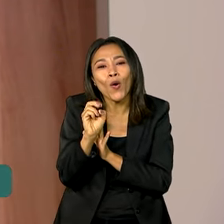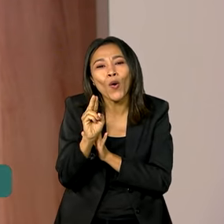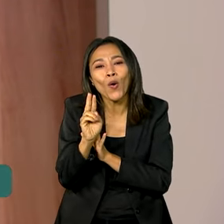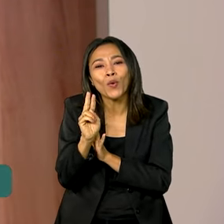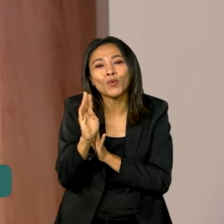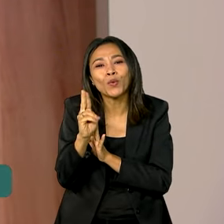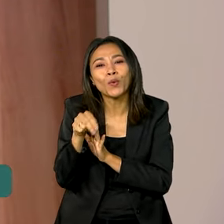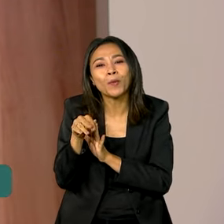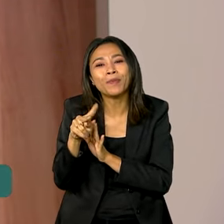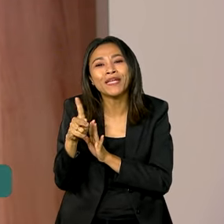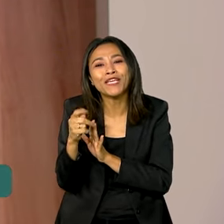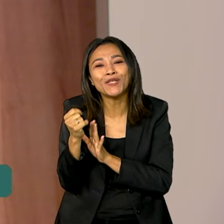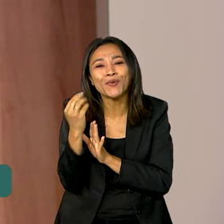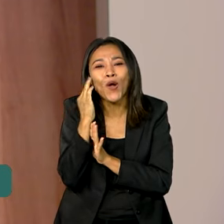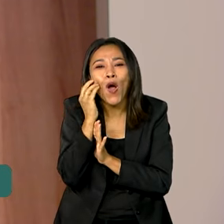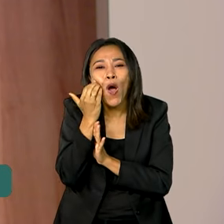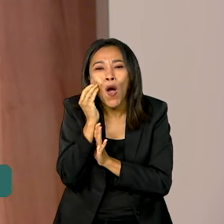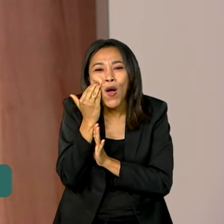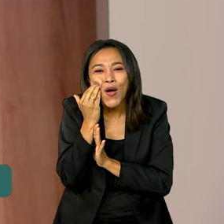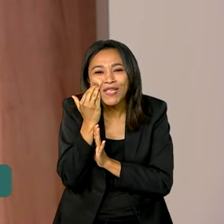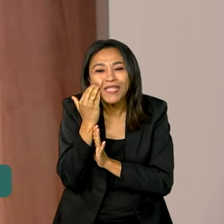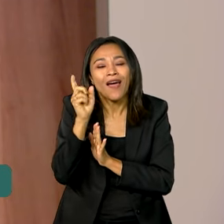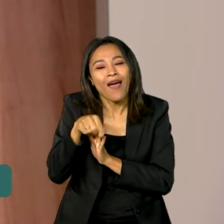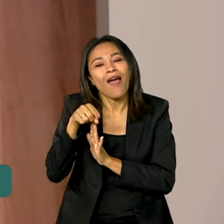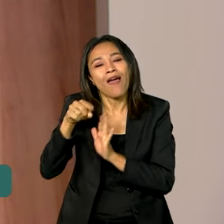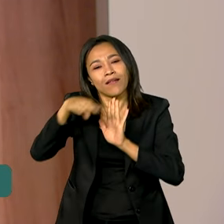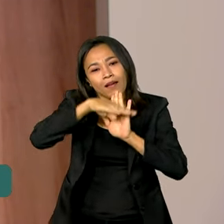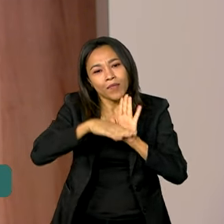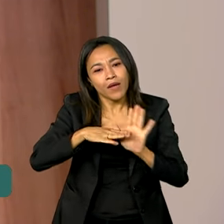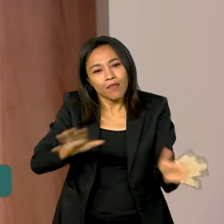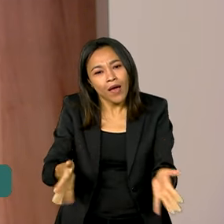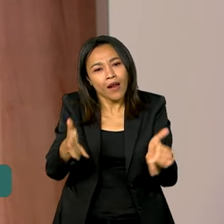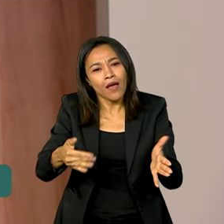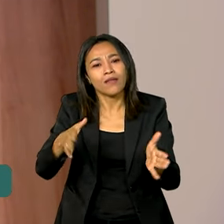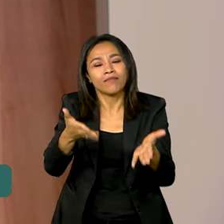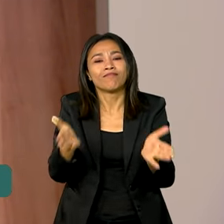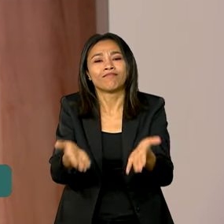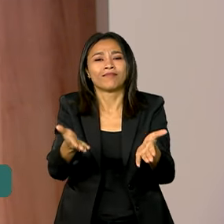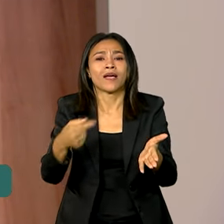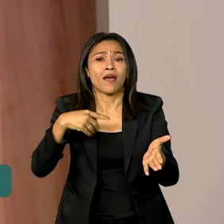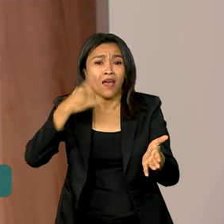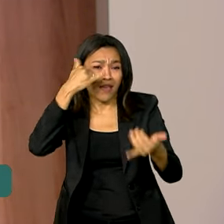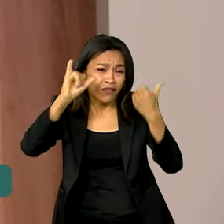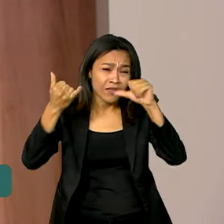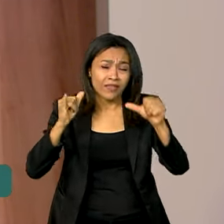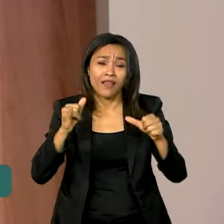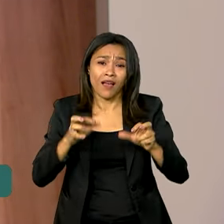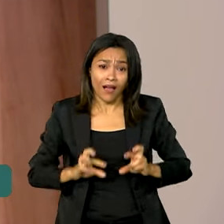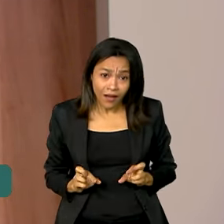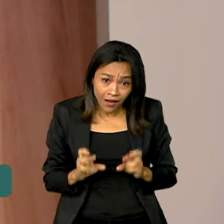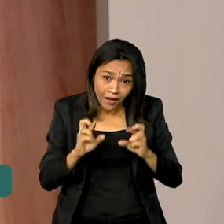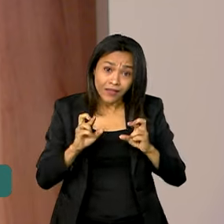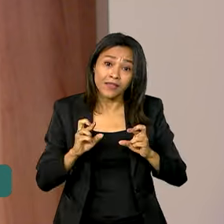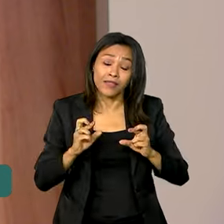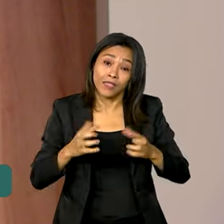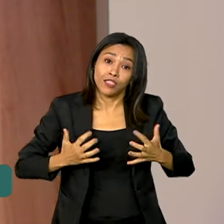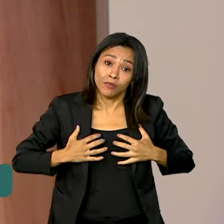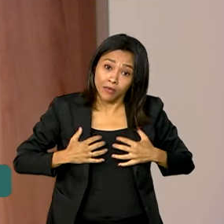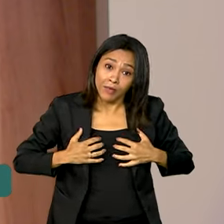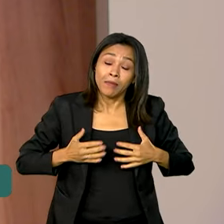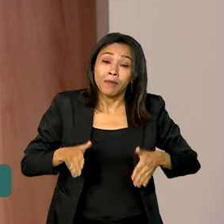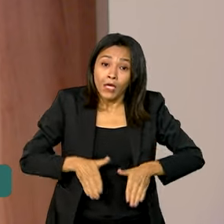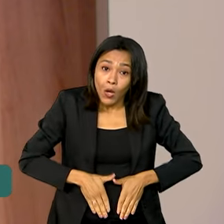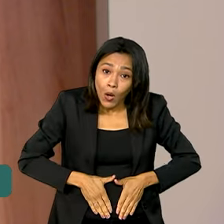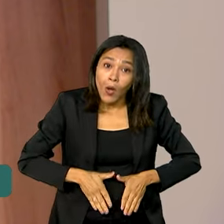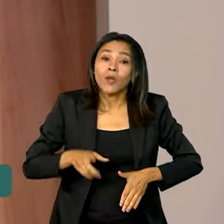prevê a realização de campanhas educativas sobre a prevenção do câncer de colo do útero e de mama em meninas